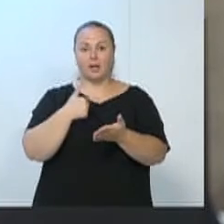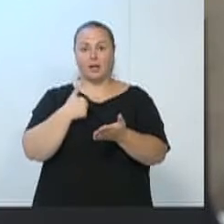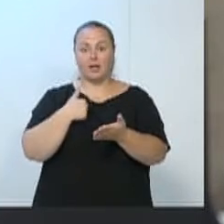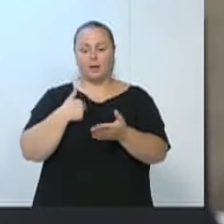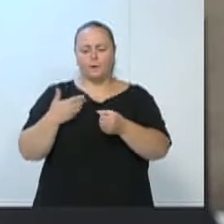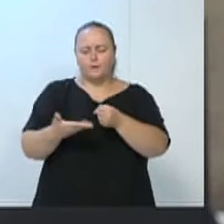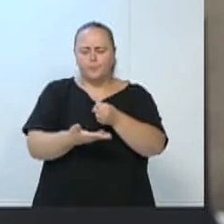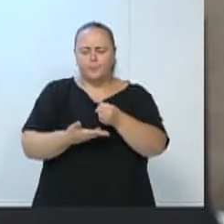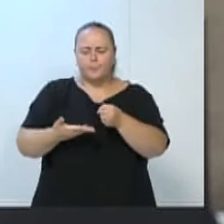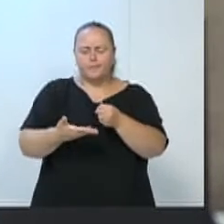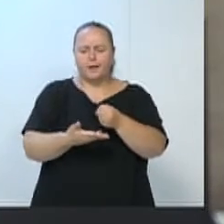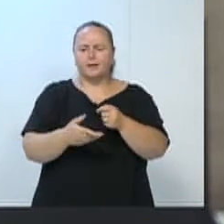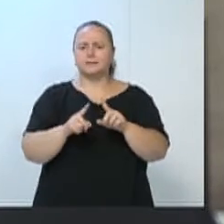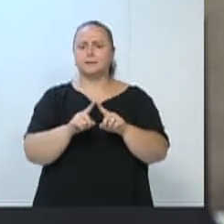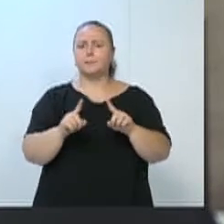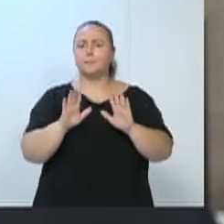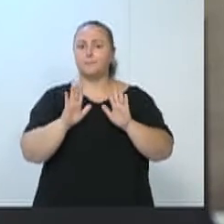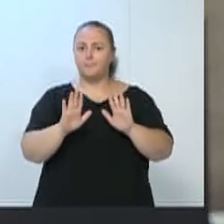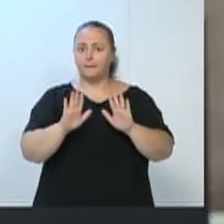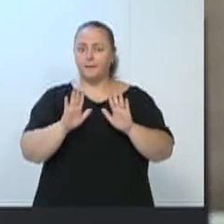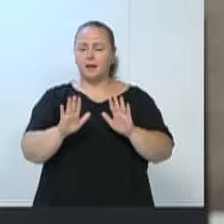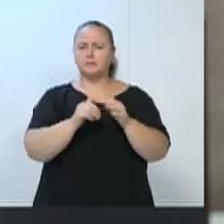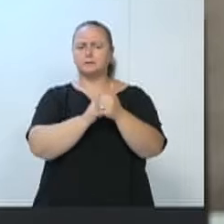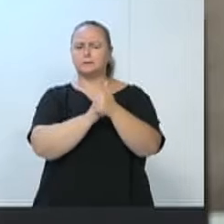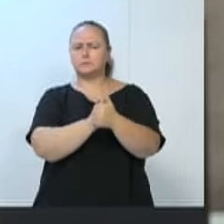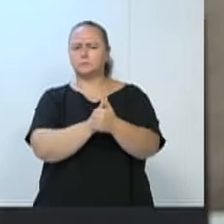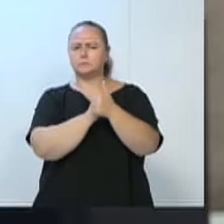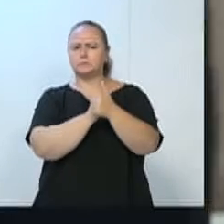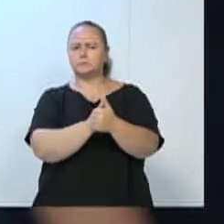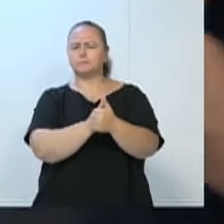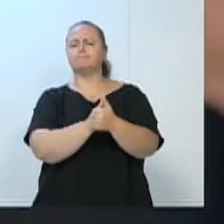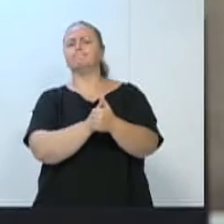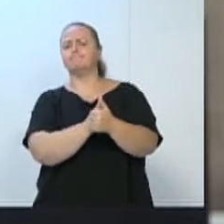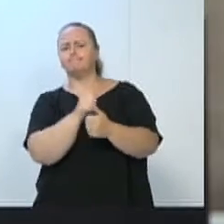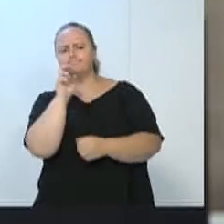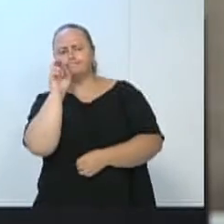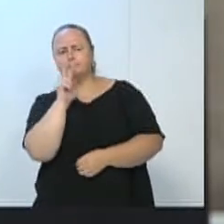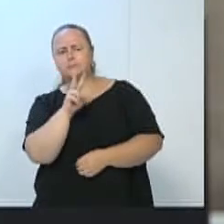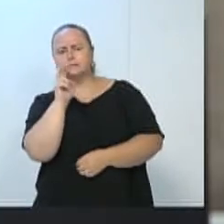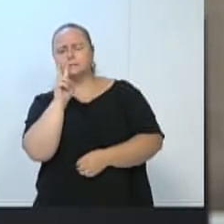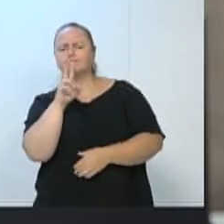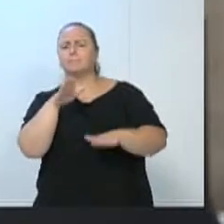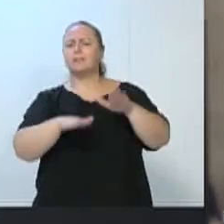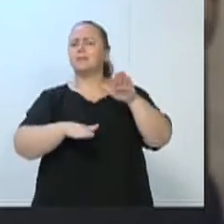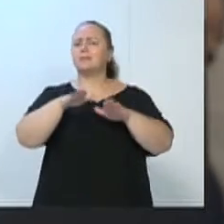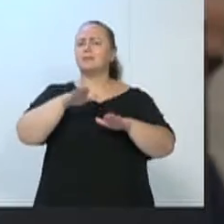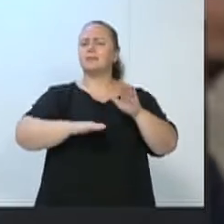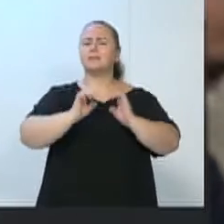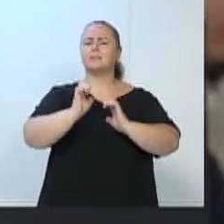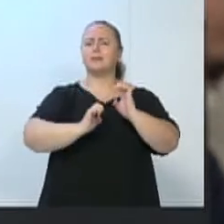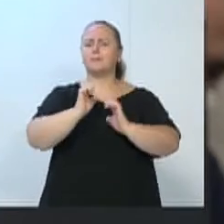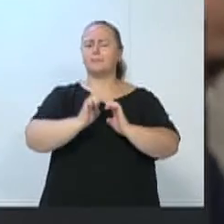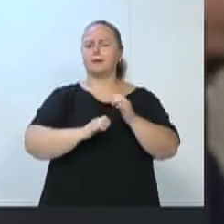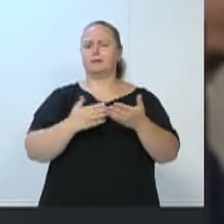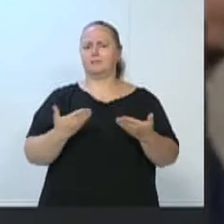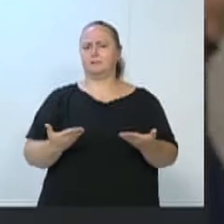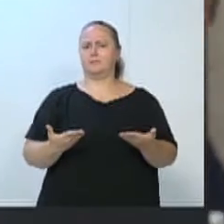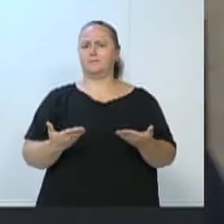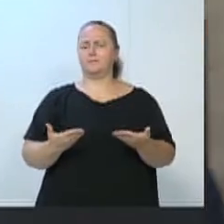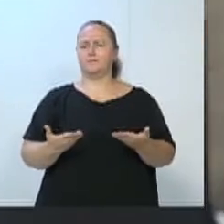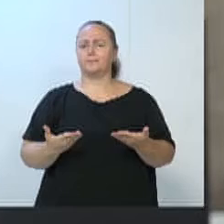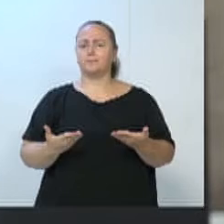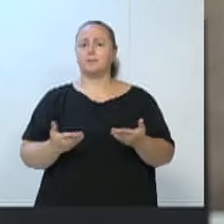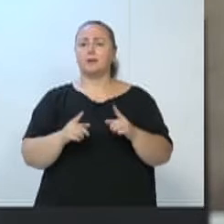eu realmente, a gente está acompanhando isso, realmente depende de cada empresa. Parece que tem